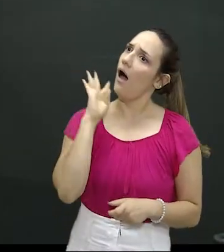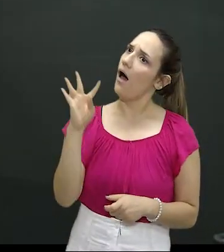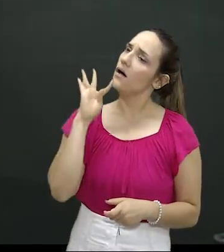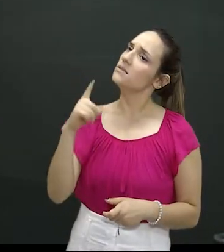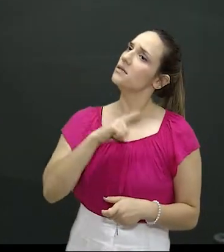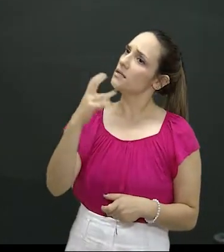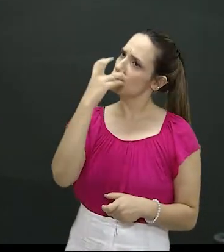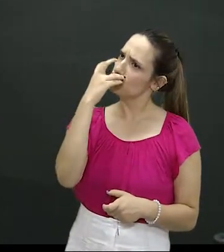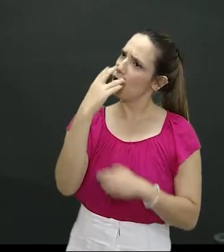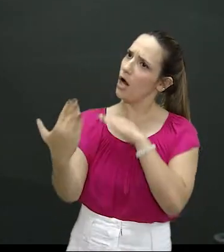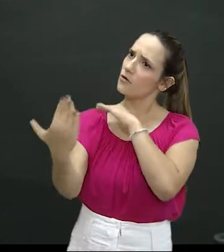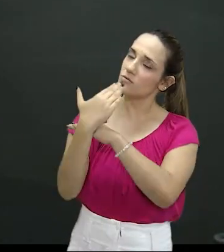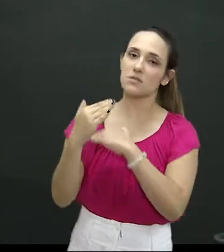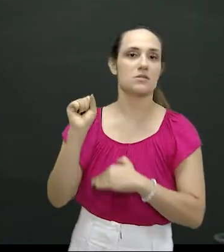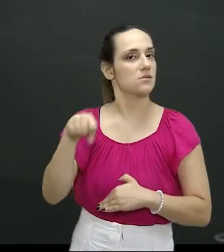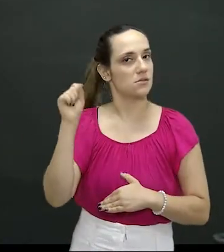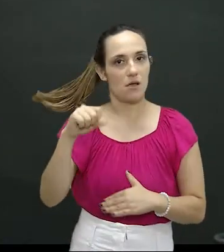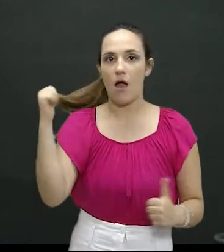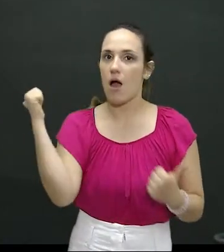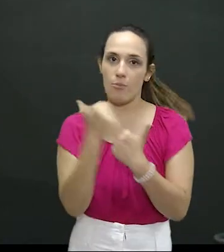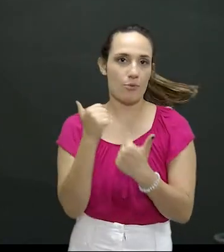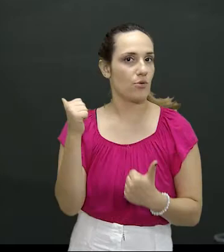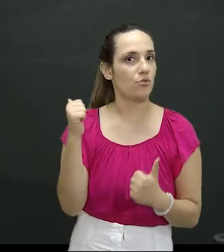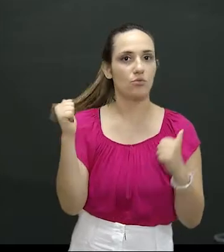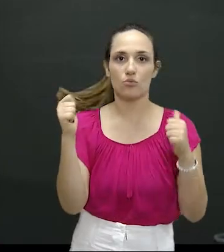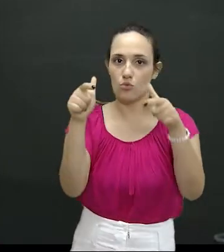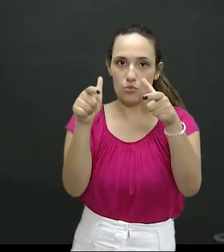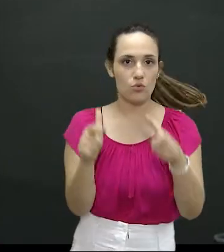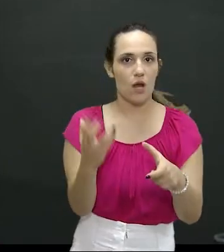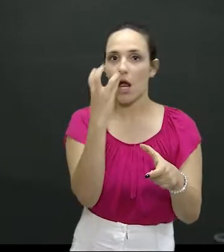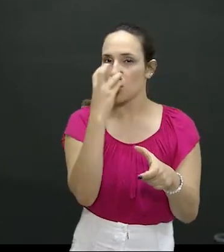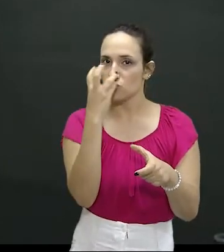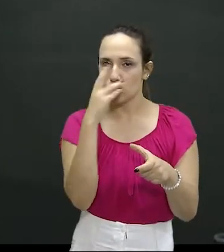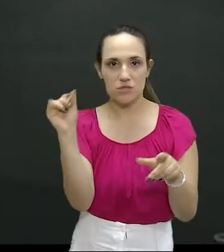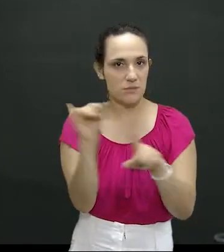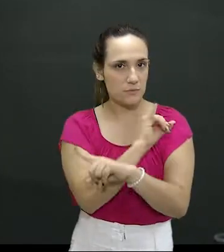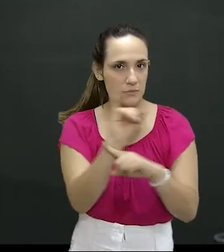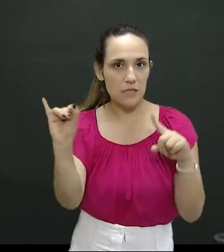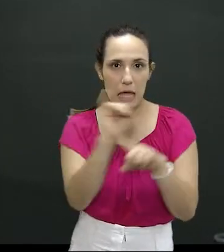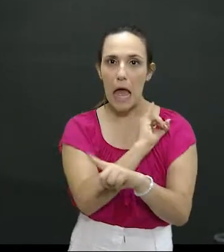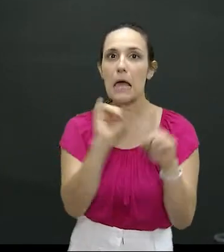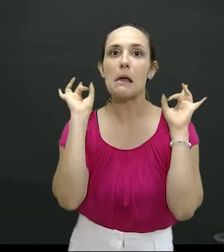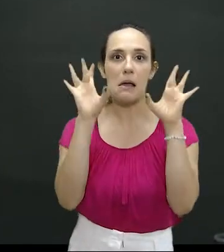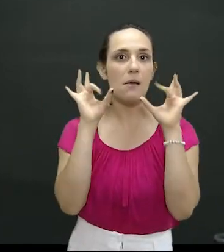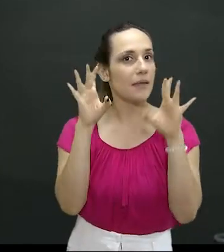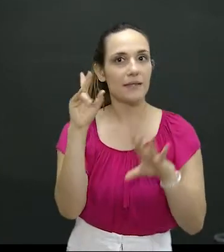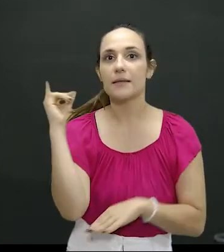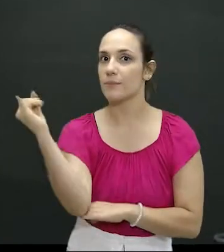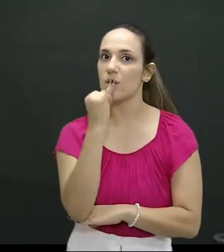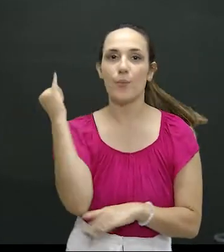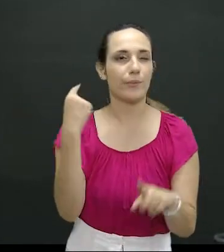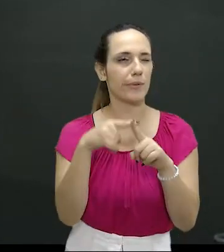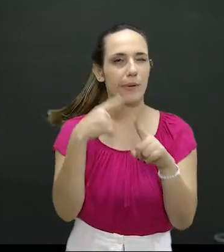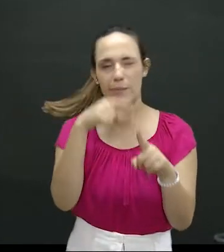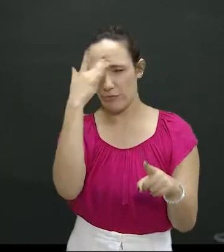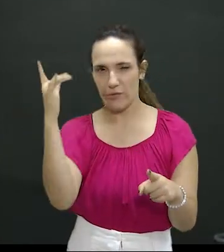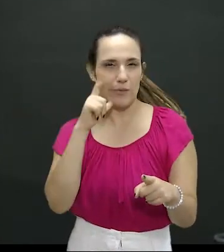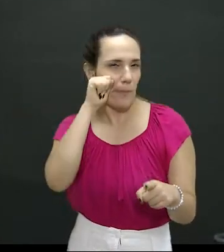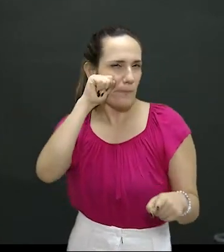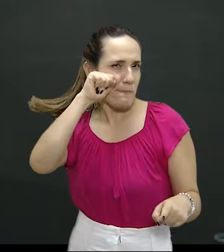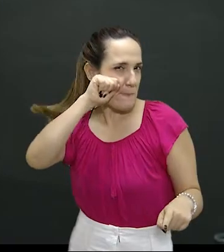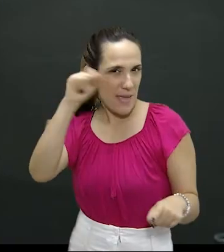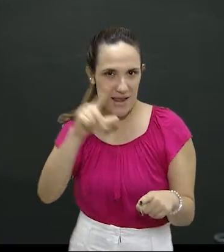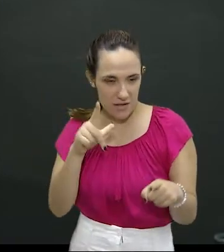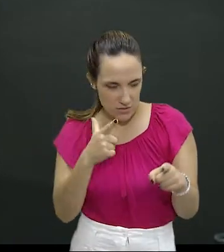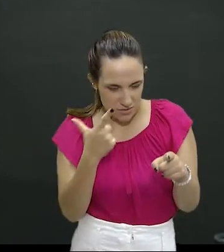né? Sim, sim. A questão do apoio do canil é de suma importância. Como eu relater, os traficantes são extremamente engenhosos. Sempre eles